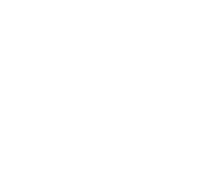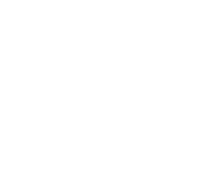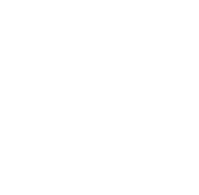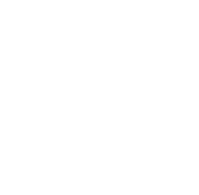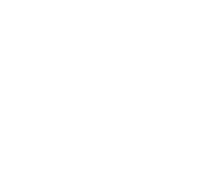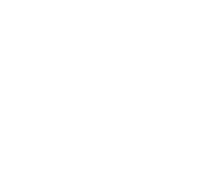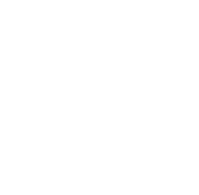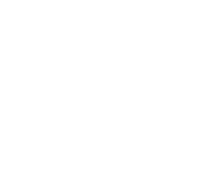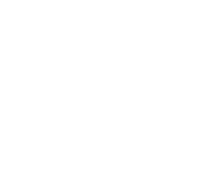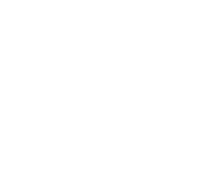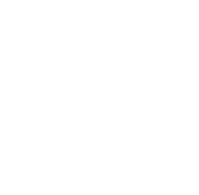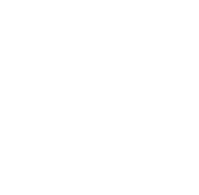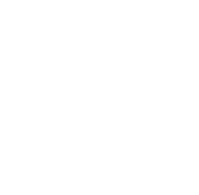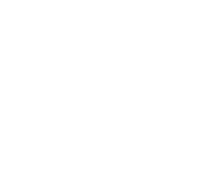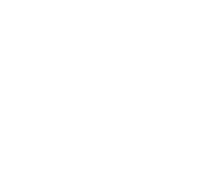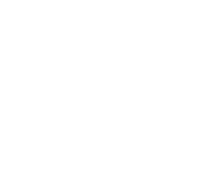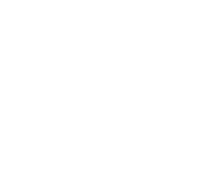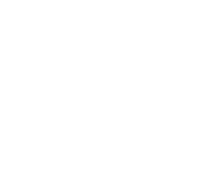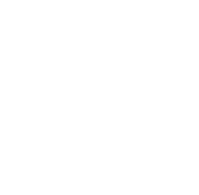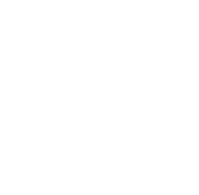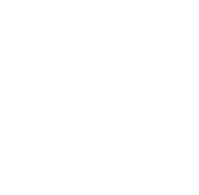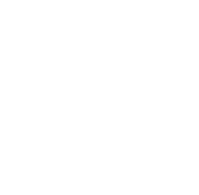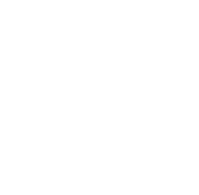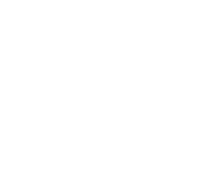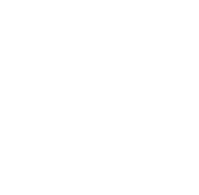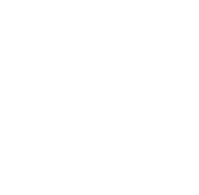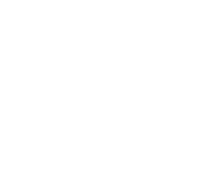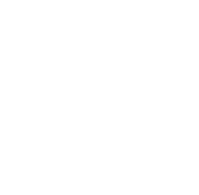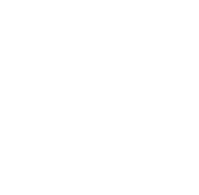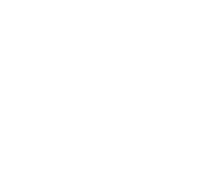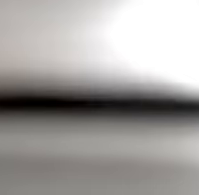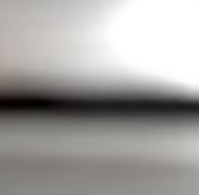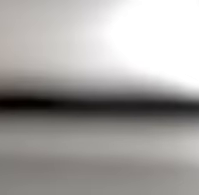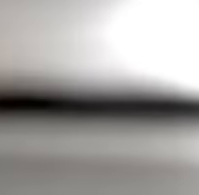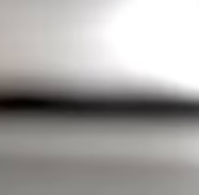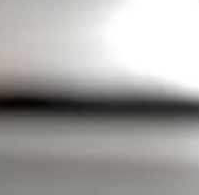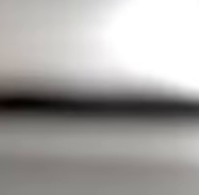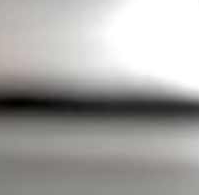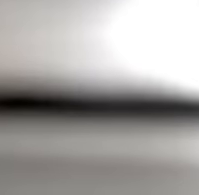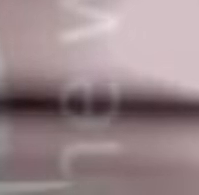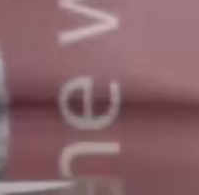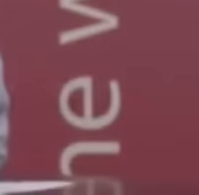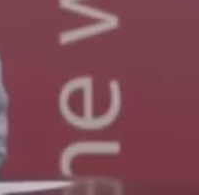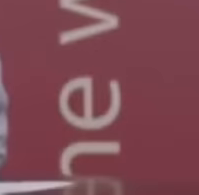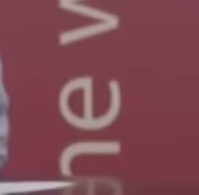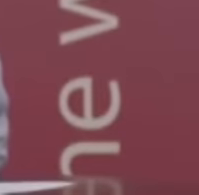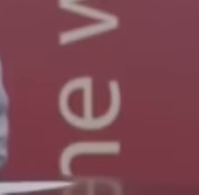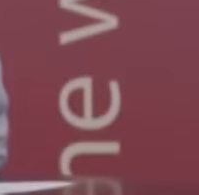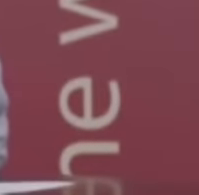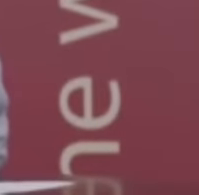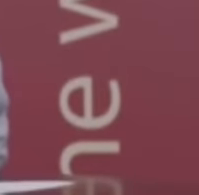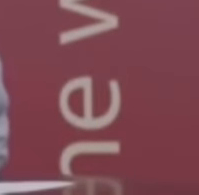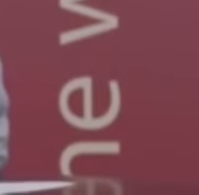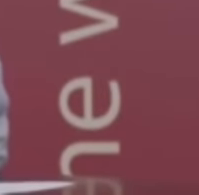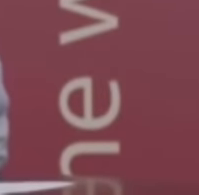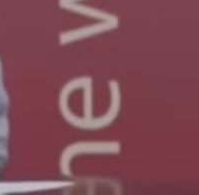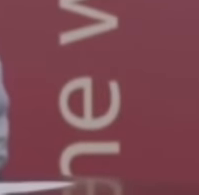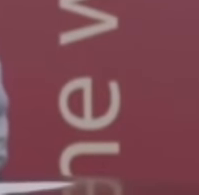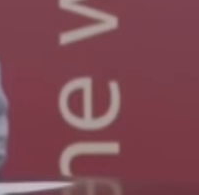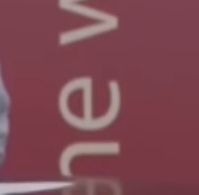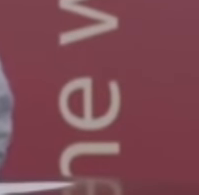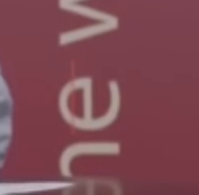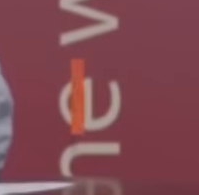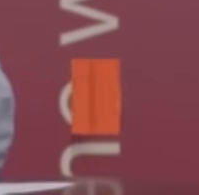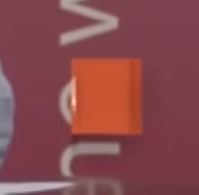Instituto CPFL. Energia que transforma realidades. Domingo... Imagina você entrar num avião